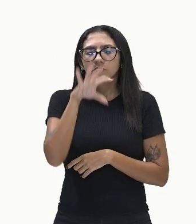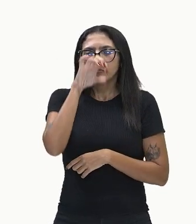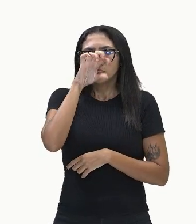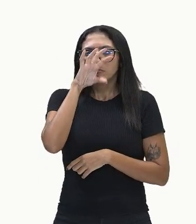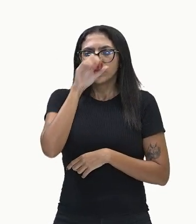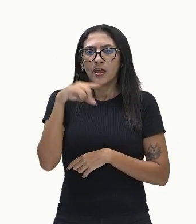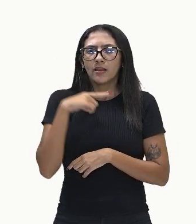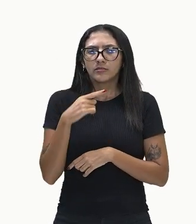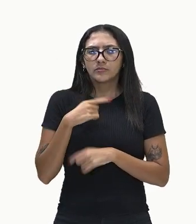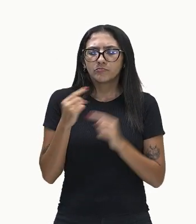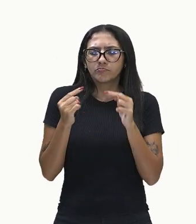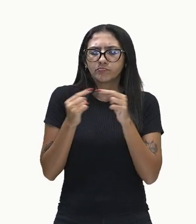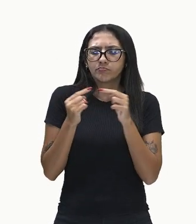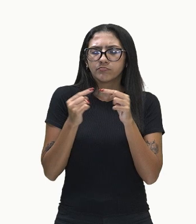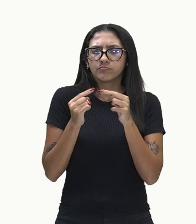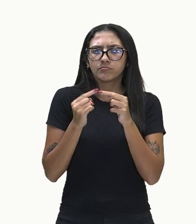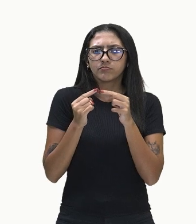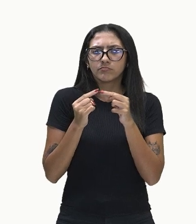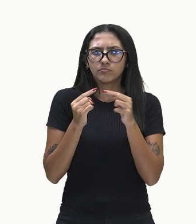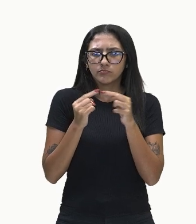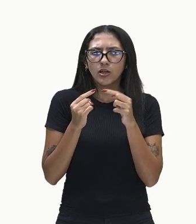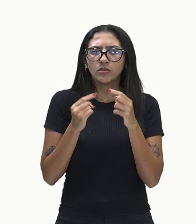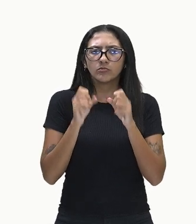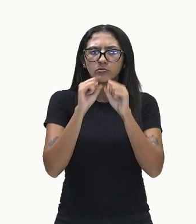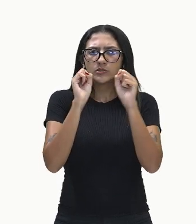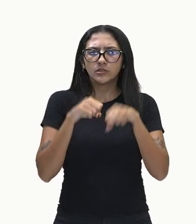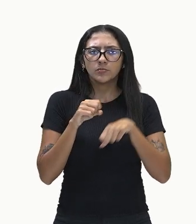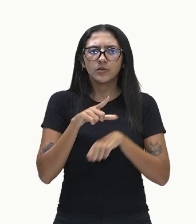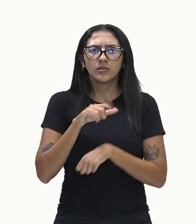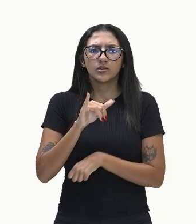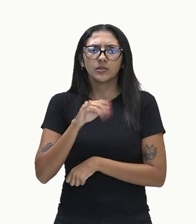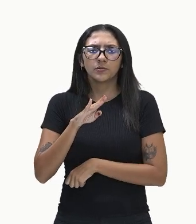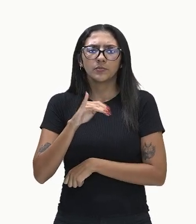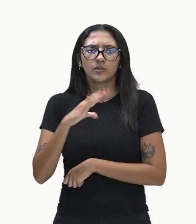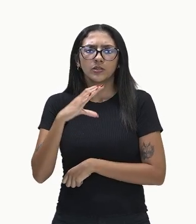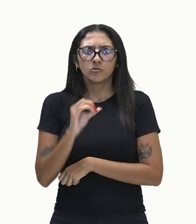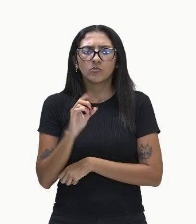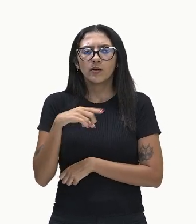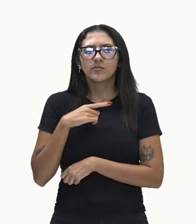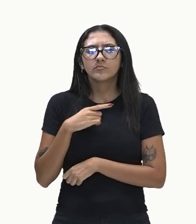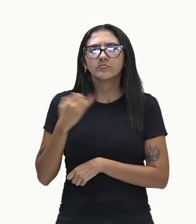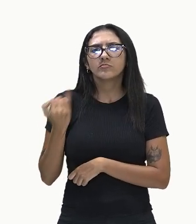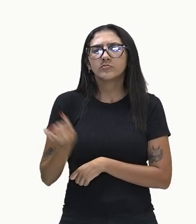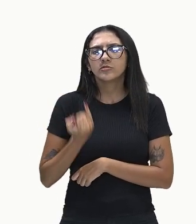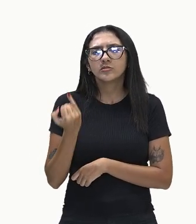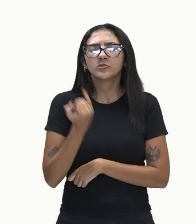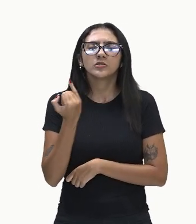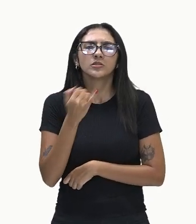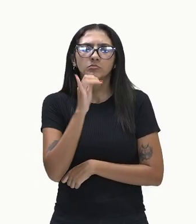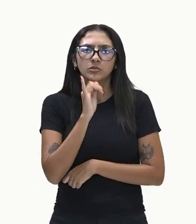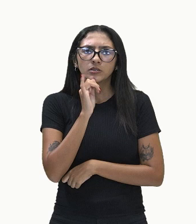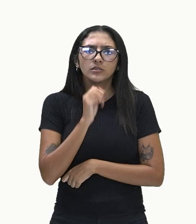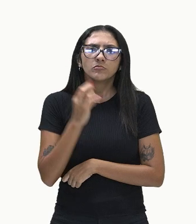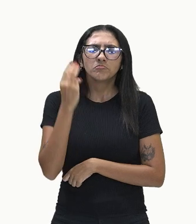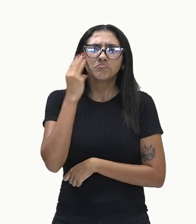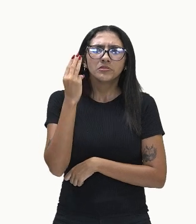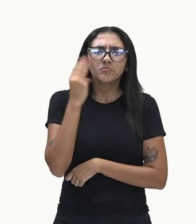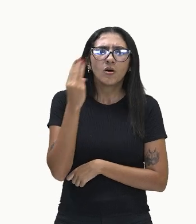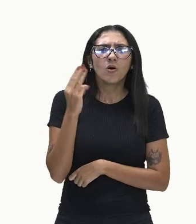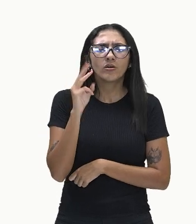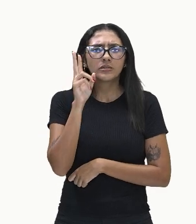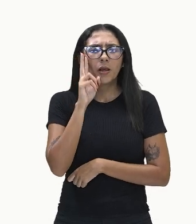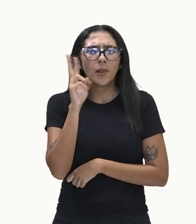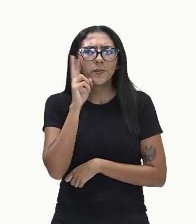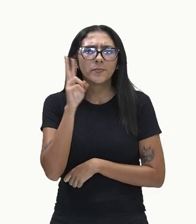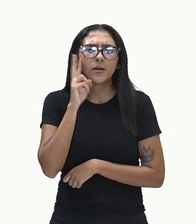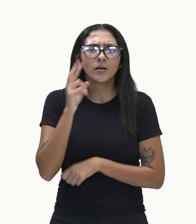ligado ao sistema límbico, que desempenha um papel crucial na formação e recuperação de memórias emocionais.